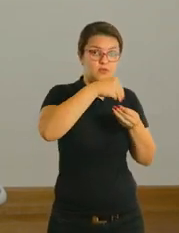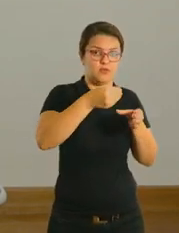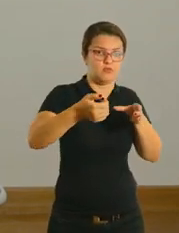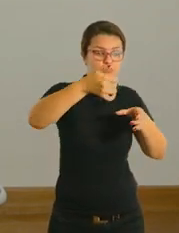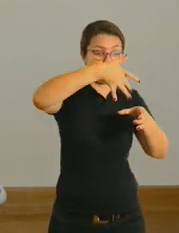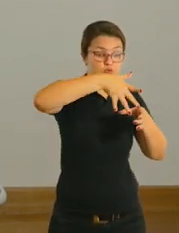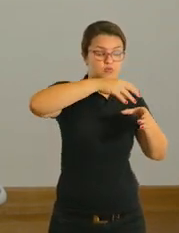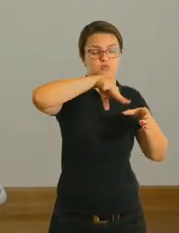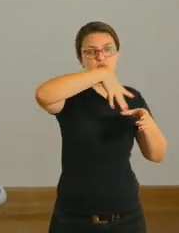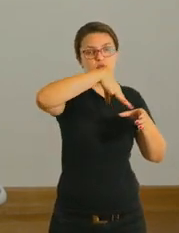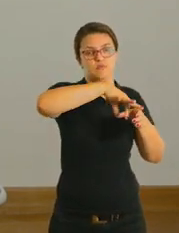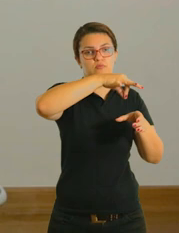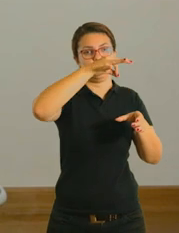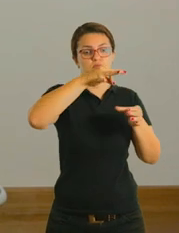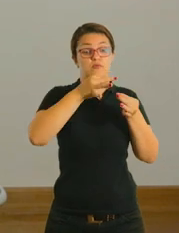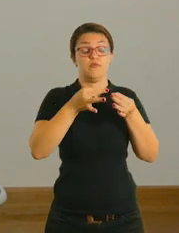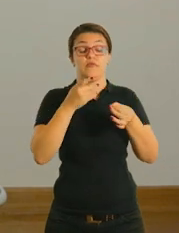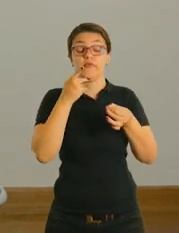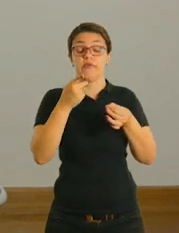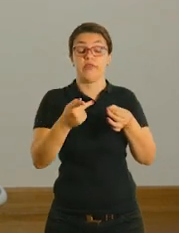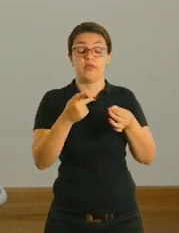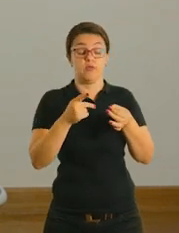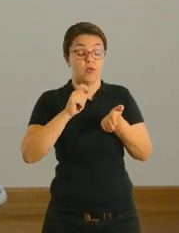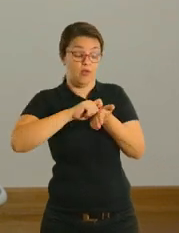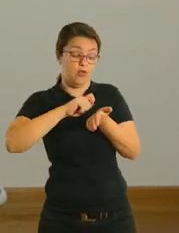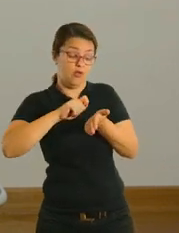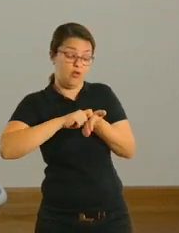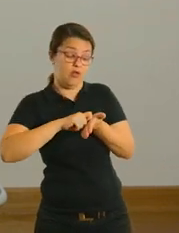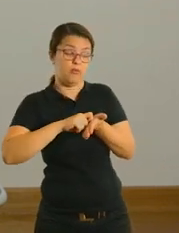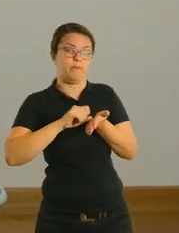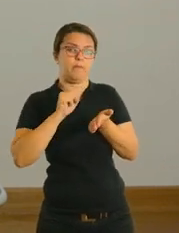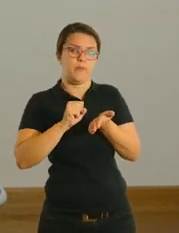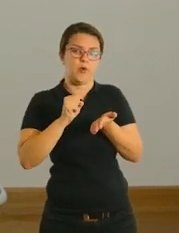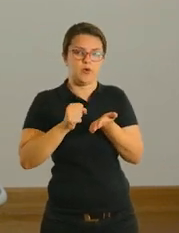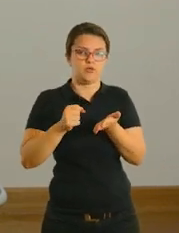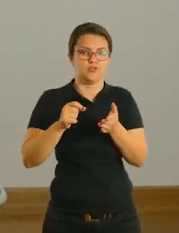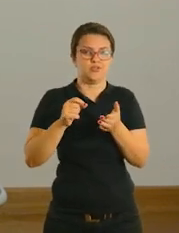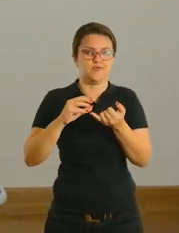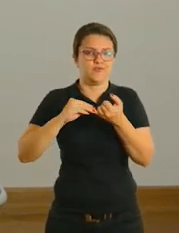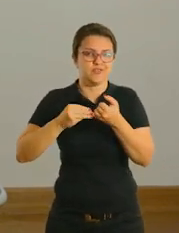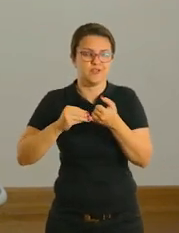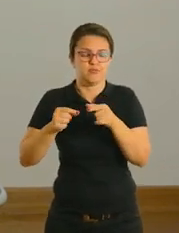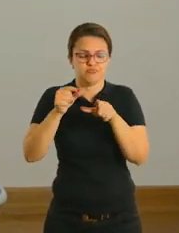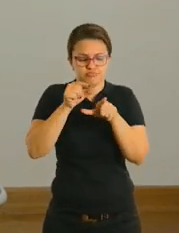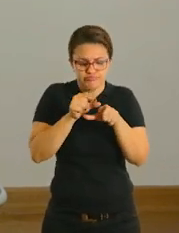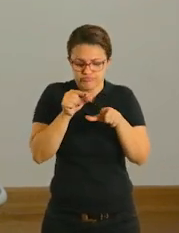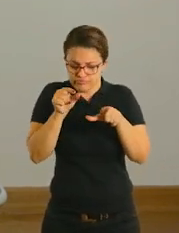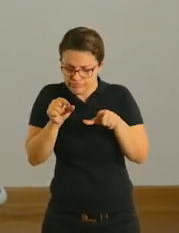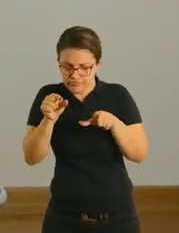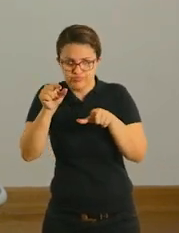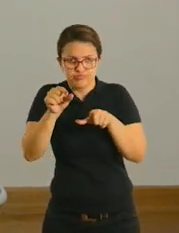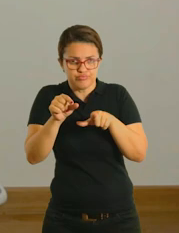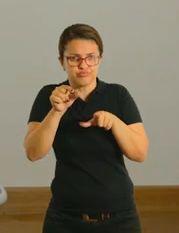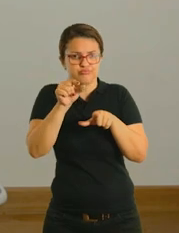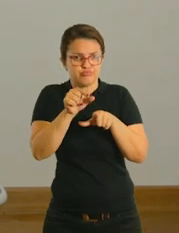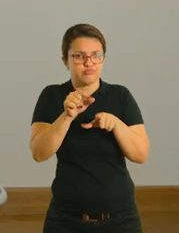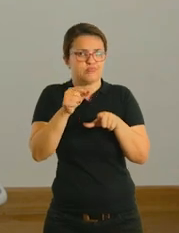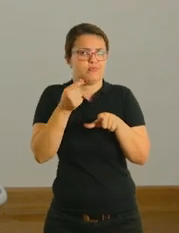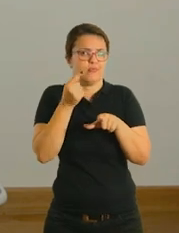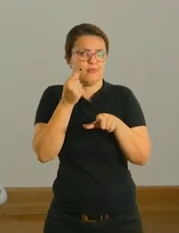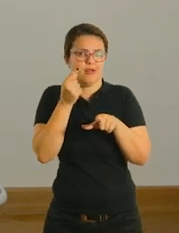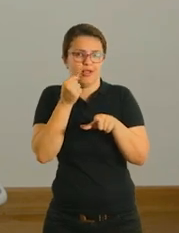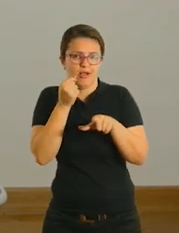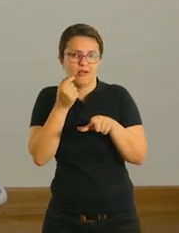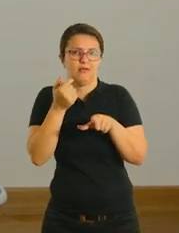Conforme a pessoa for escolhendo, vai editando esses números e vocês vão marcando. Vocês podem marcar com feijão, vocês podem marcar com o lápis,